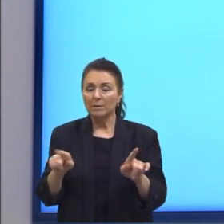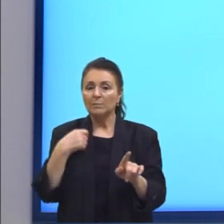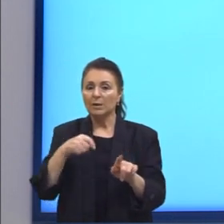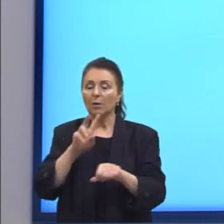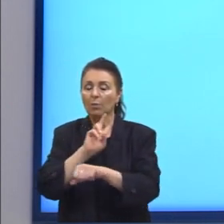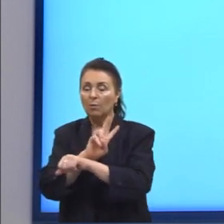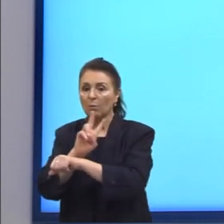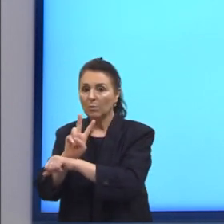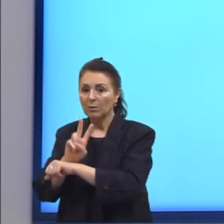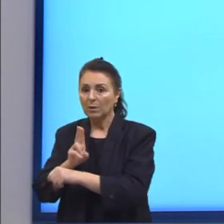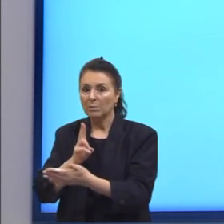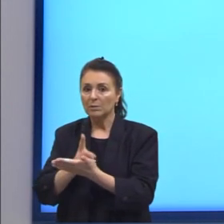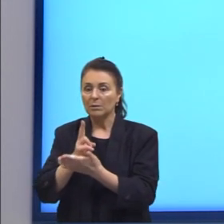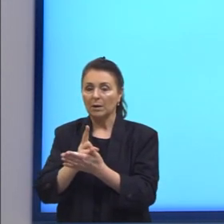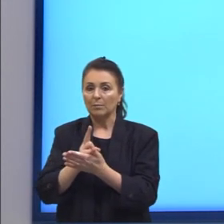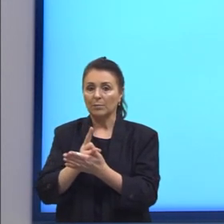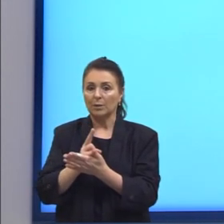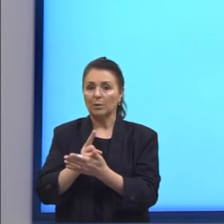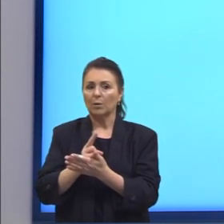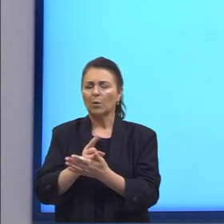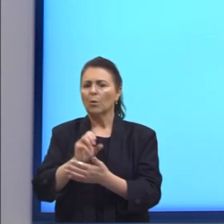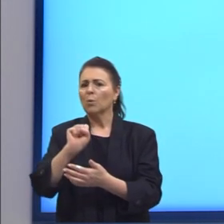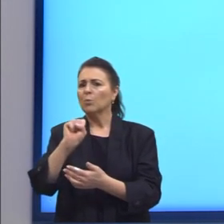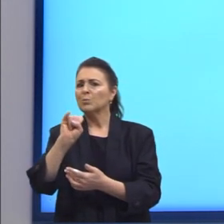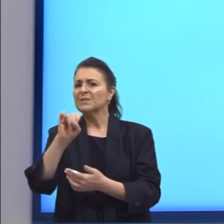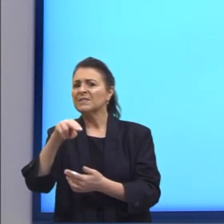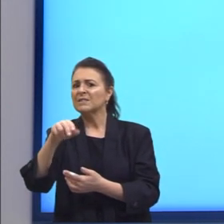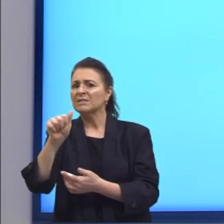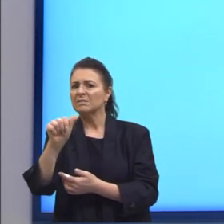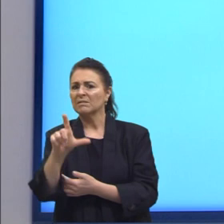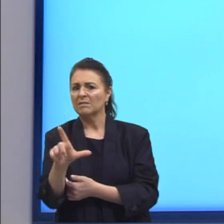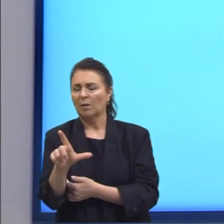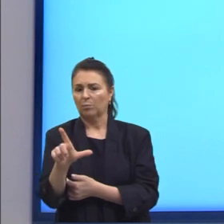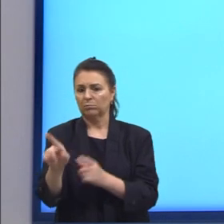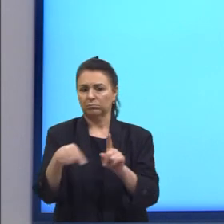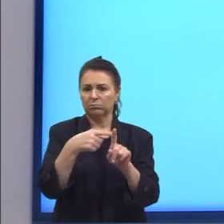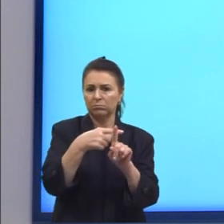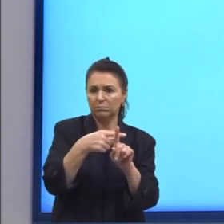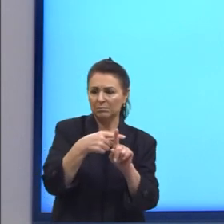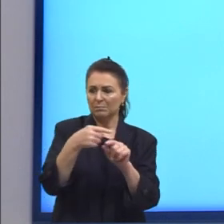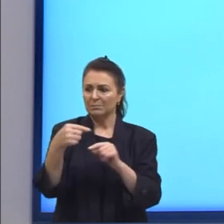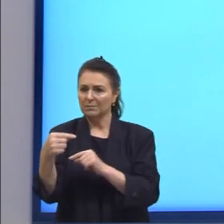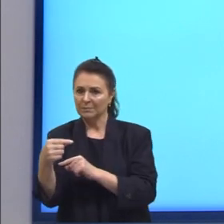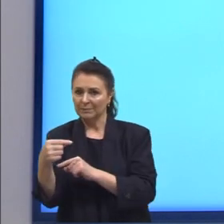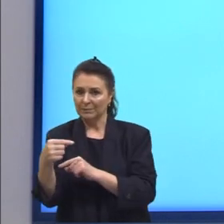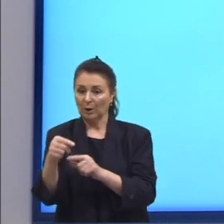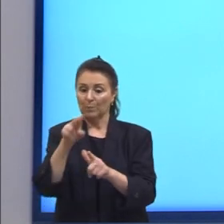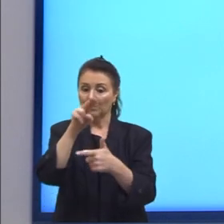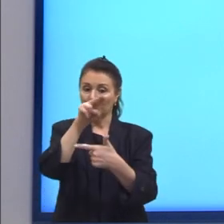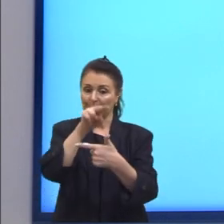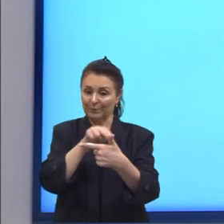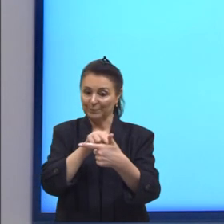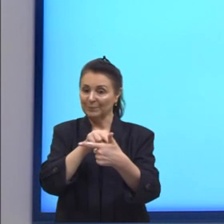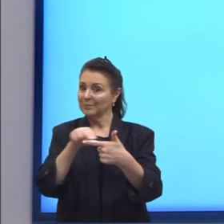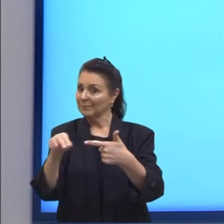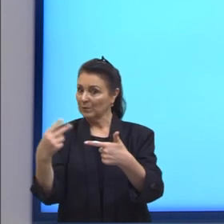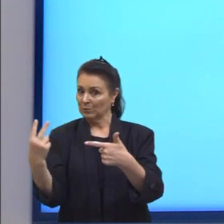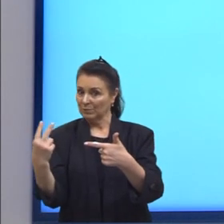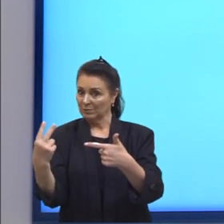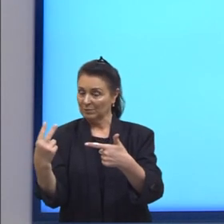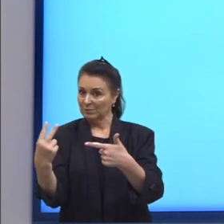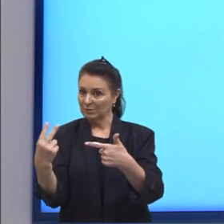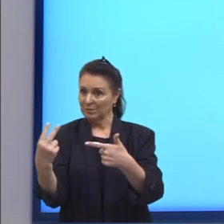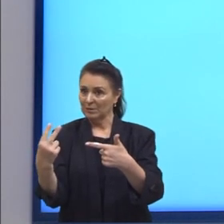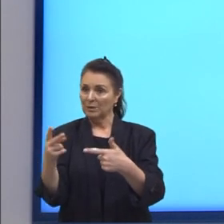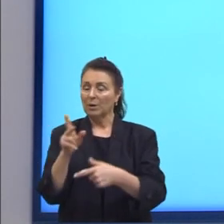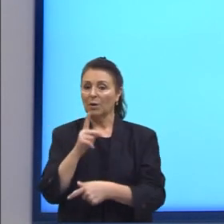cuidar sempre o sinal em cada quadrante, tanto para o seno quanto para o cosseno. Então, aqui eu